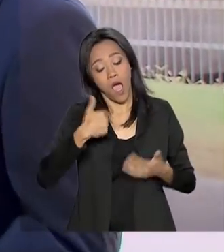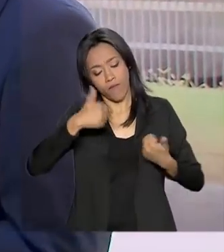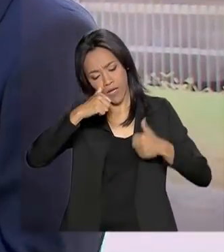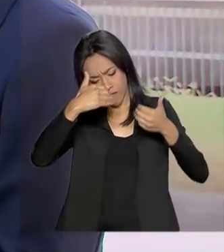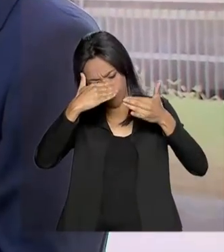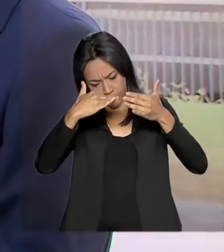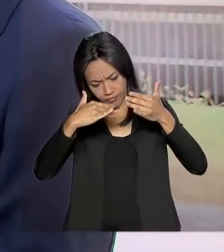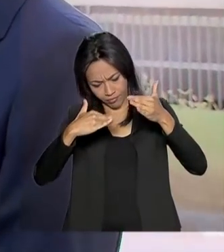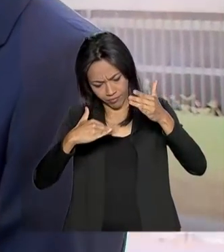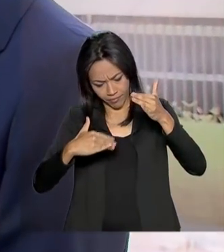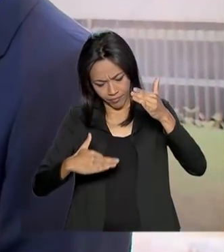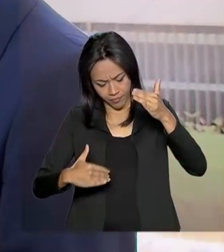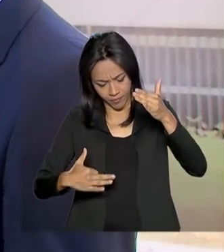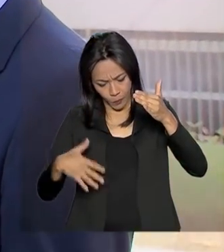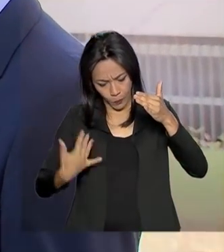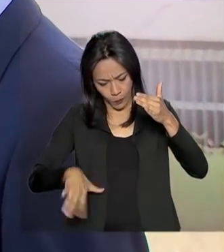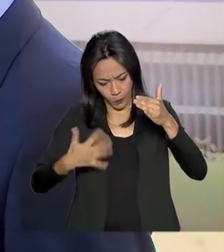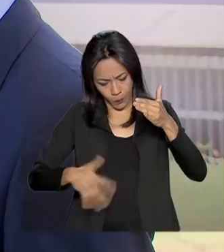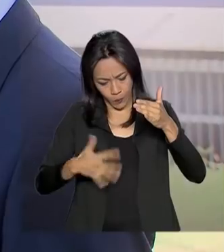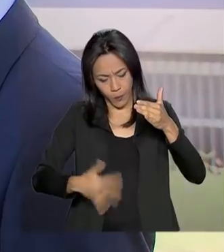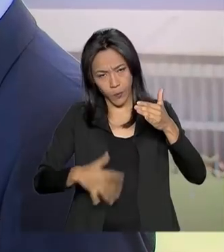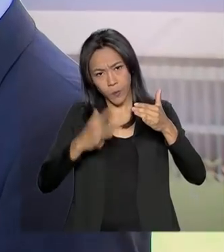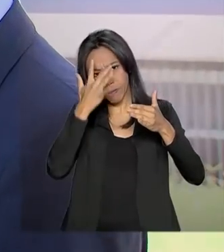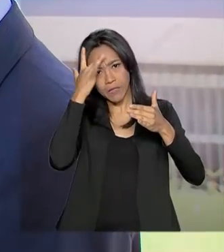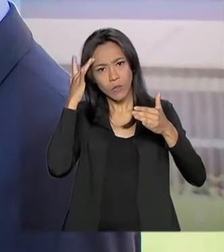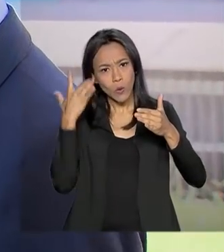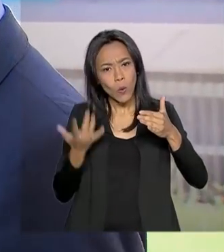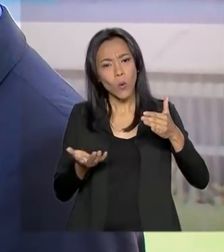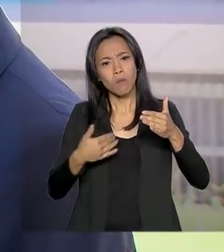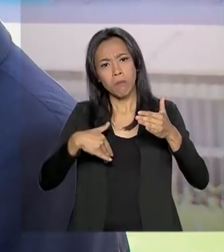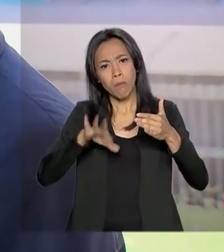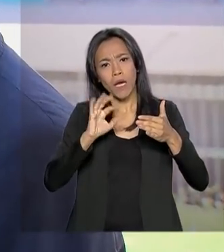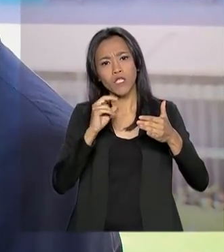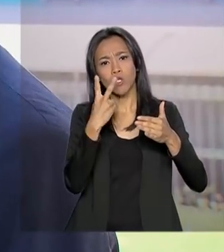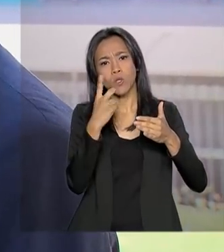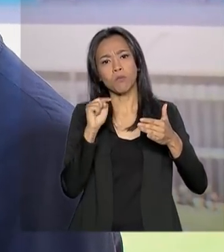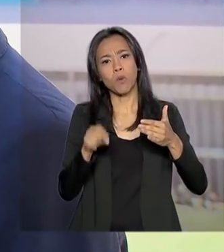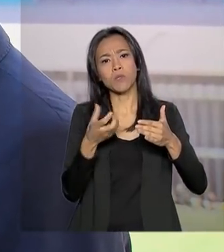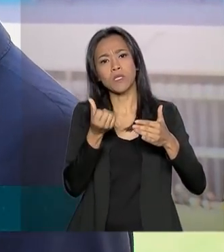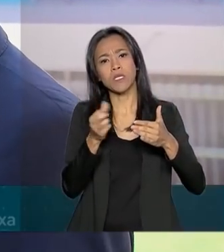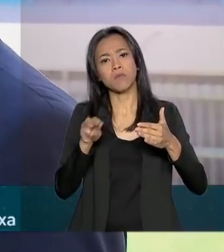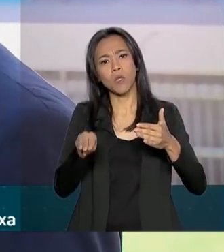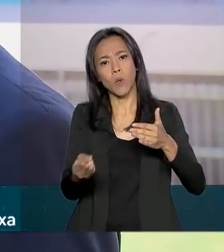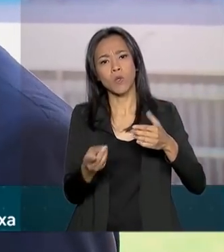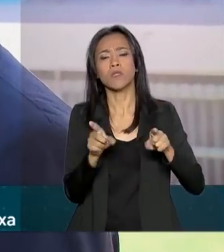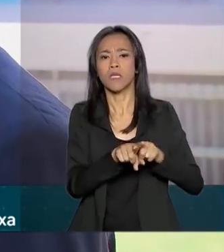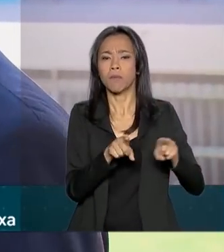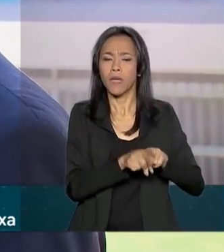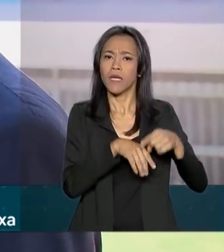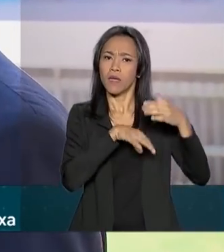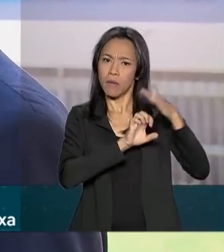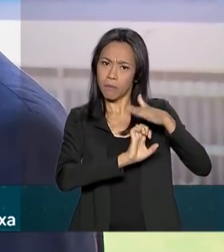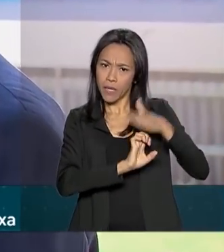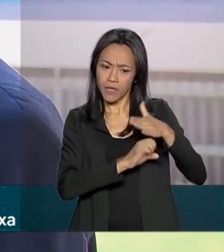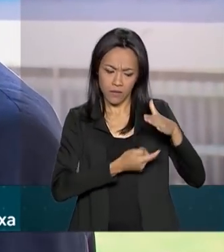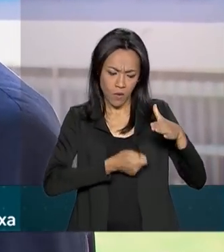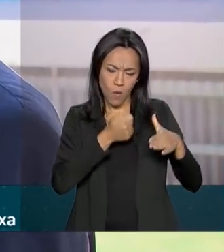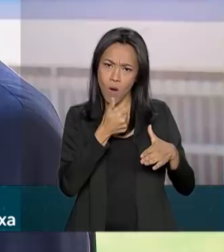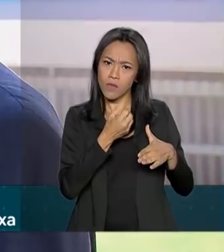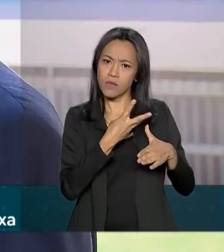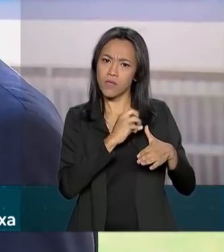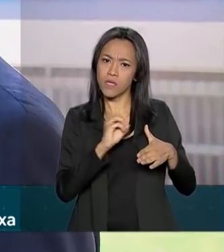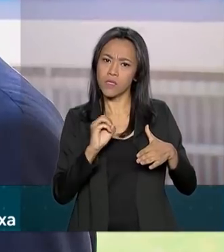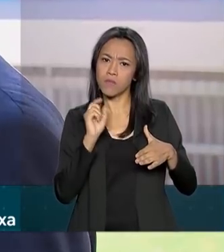quantitativo muito grande de clientes, tanto pessoa física, mais de 2,6 milhões, como pessoa jurídica, quase 300 mil,